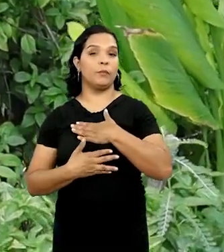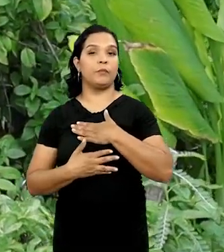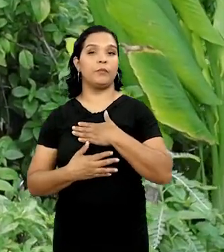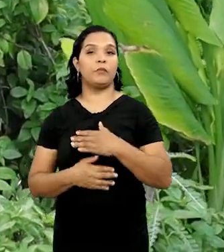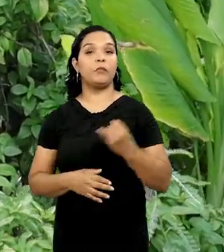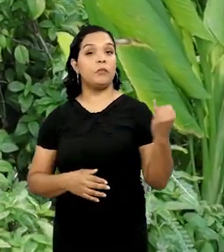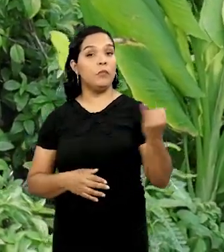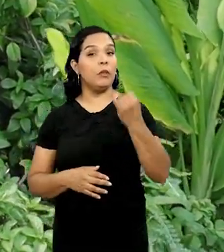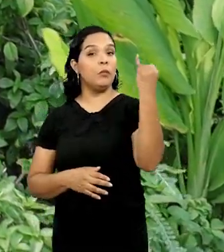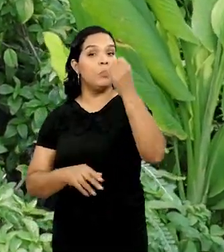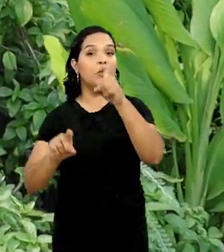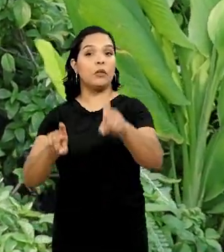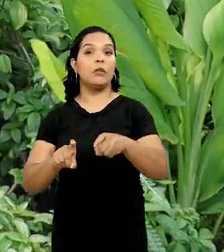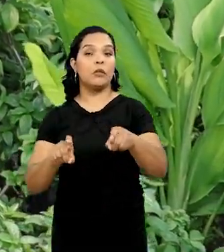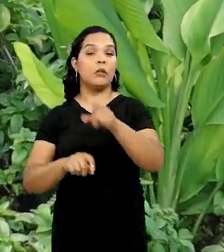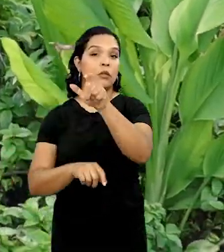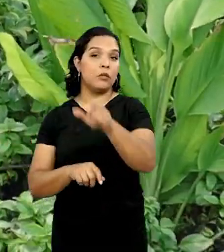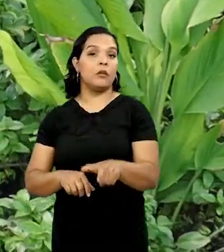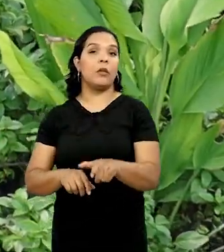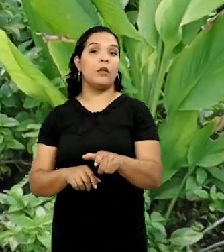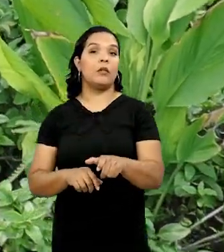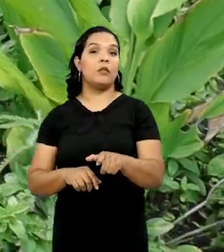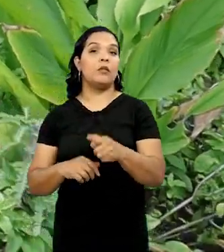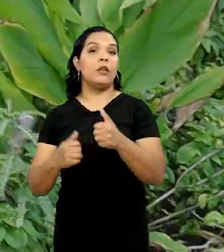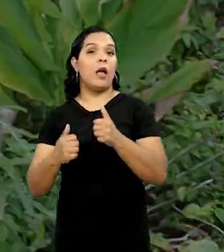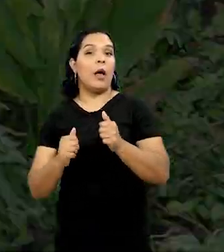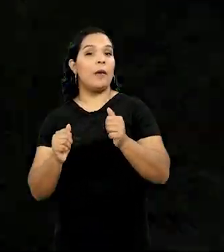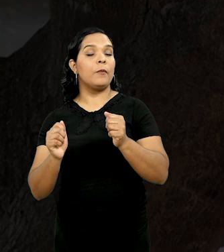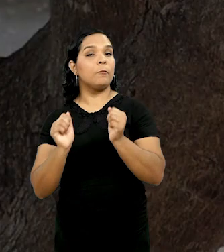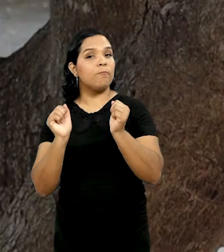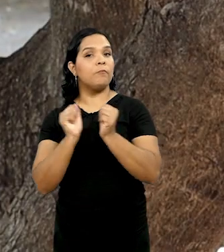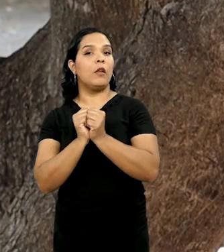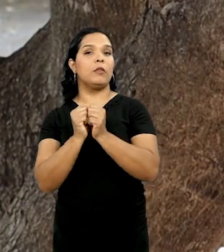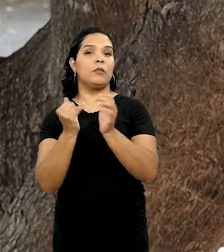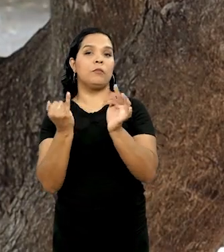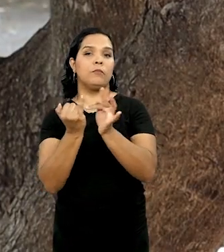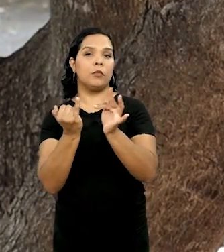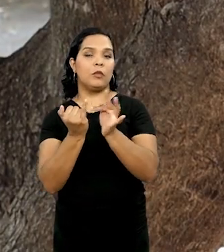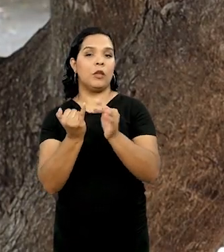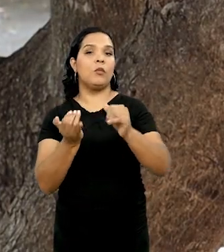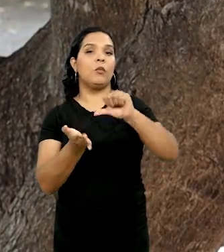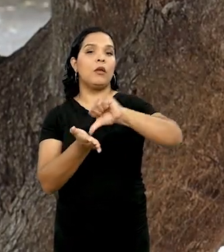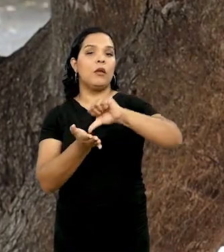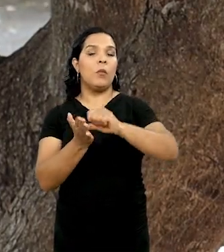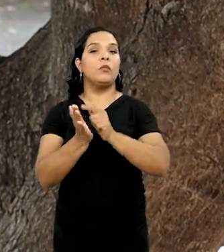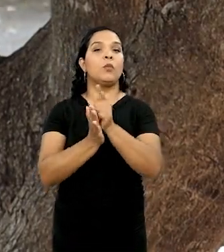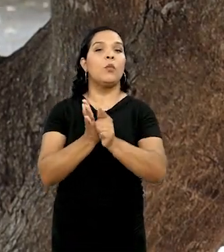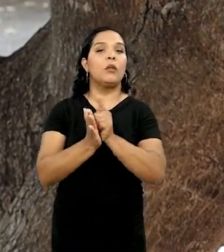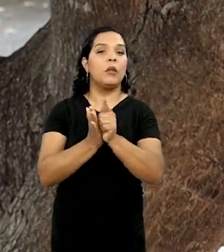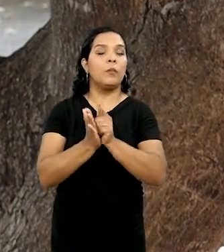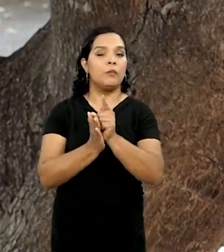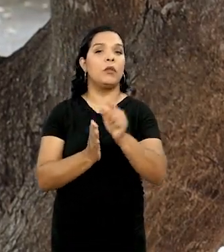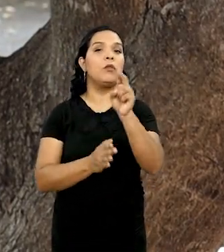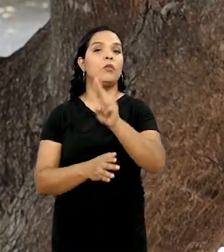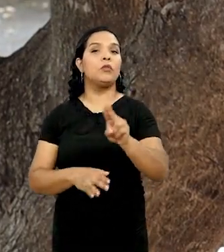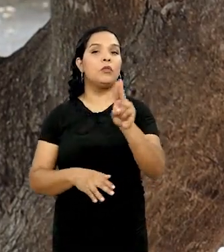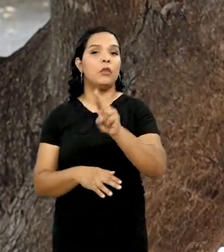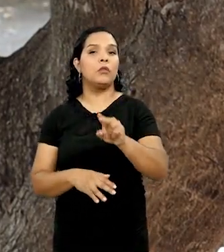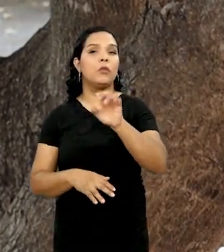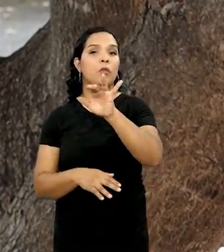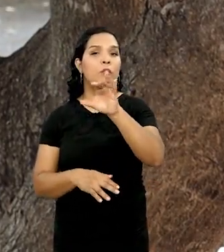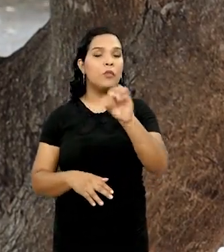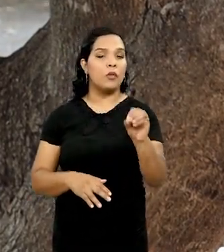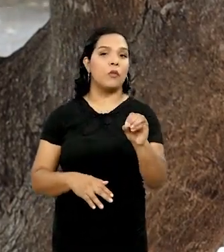importante que os agricultores aproximem da instituição, aproximem do IFBAiano Campus Guanabí, e utilizem o